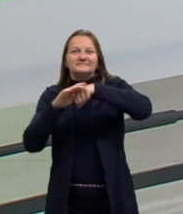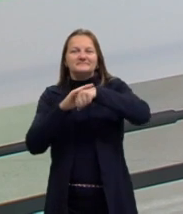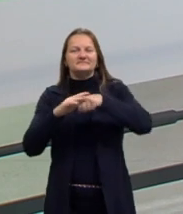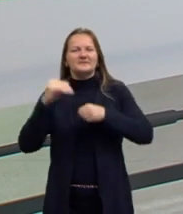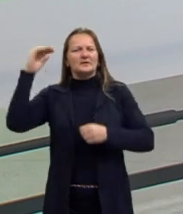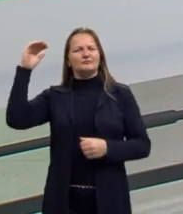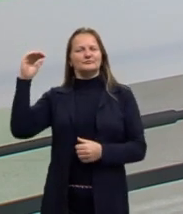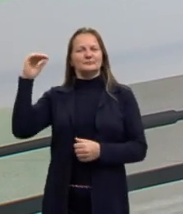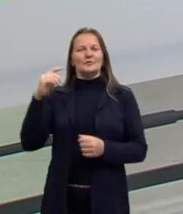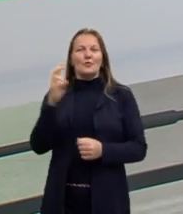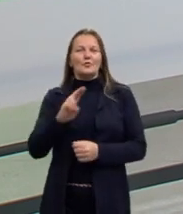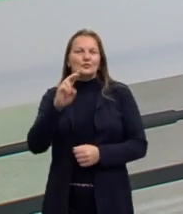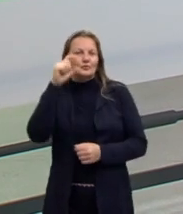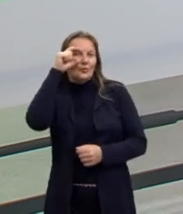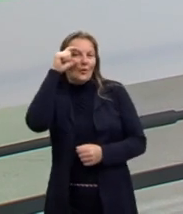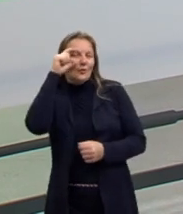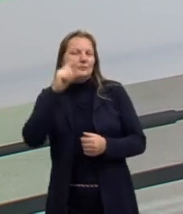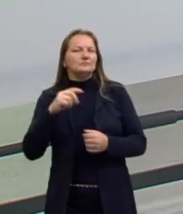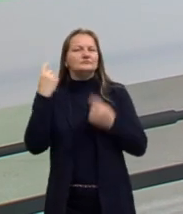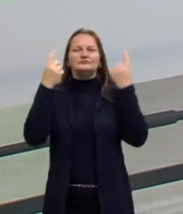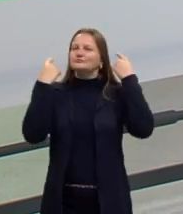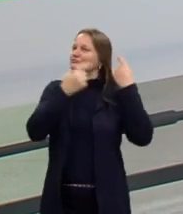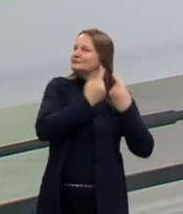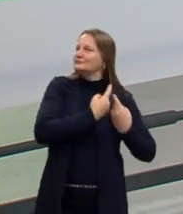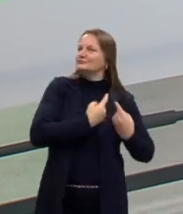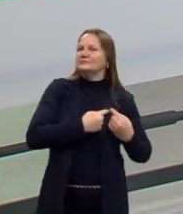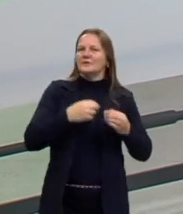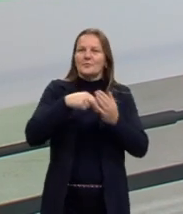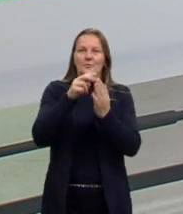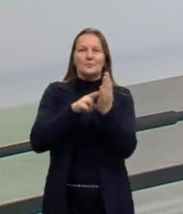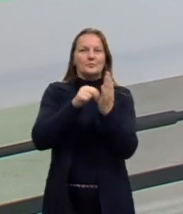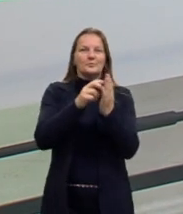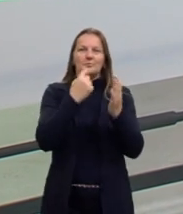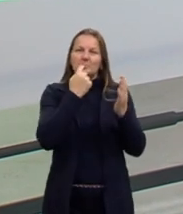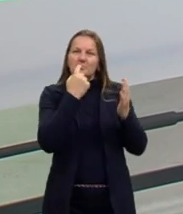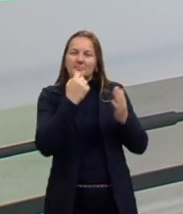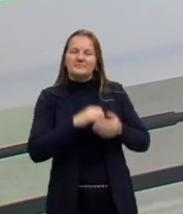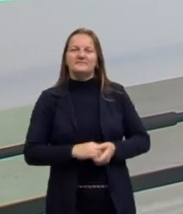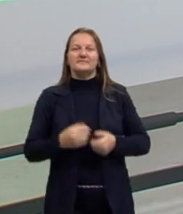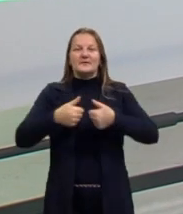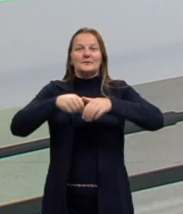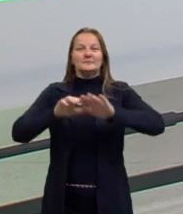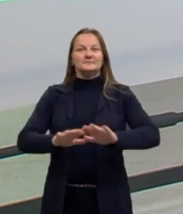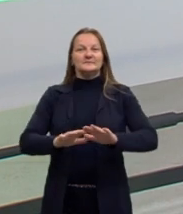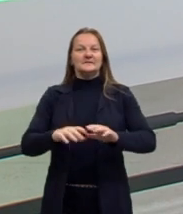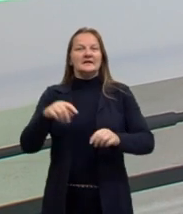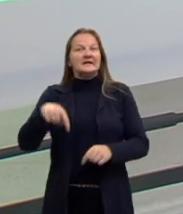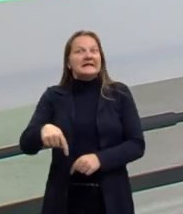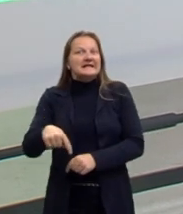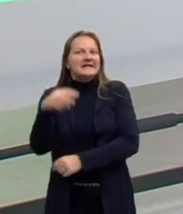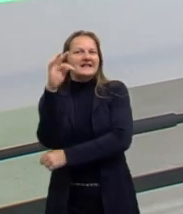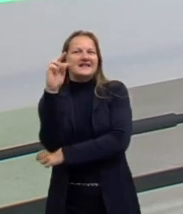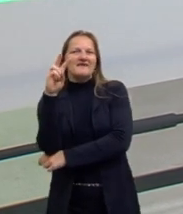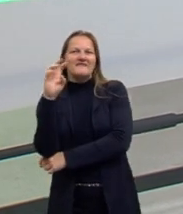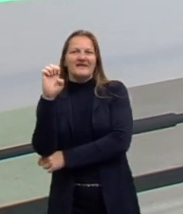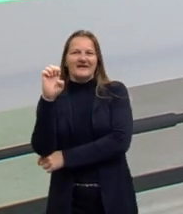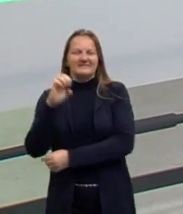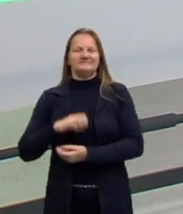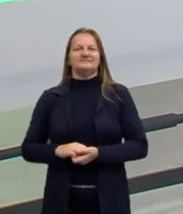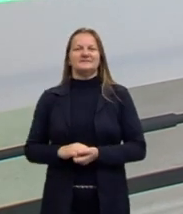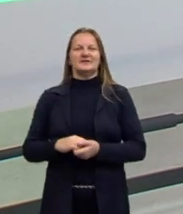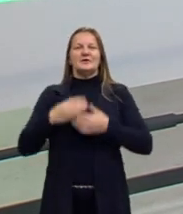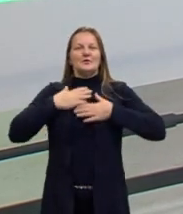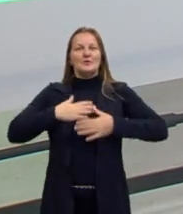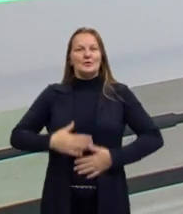uso óculos, tenho cabelos cacheados, pintados na cor vermelha. Estou aqui hoje nos estúdios da TVE, com a